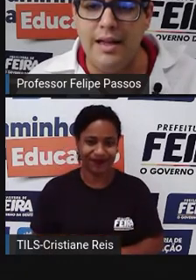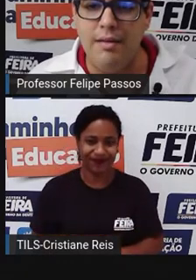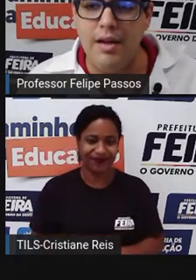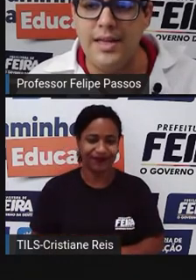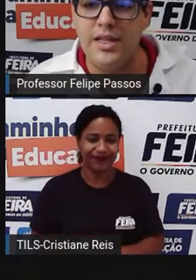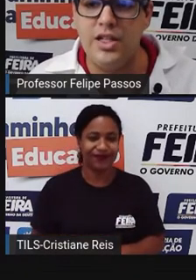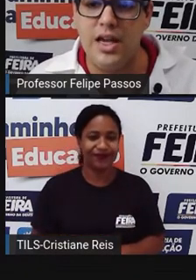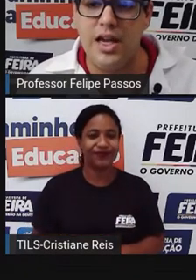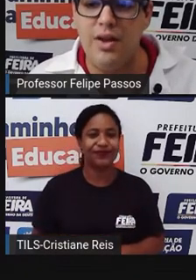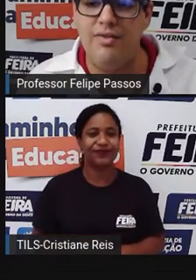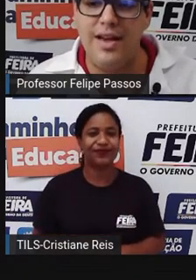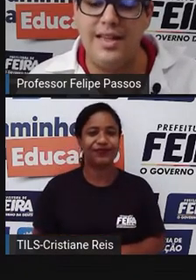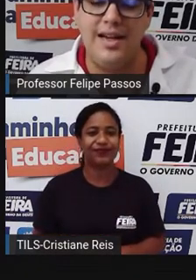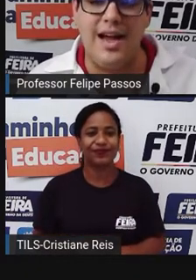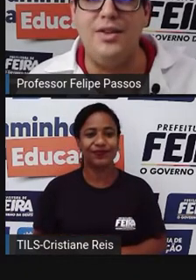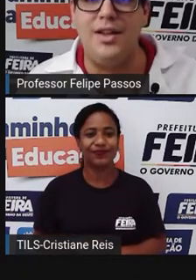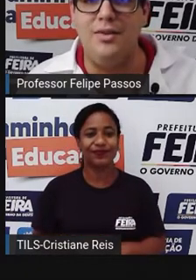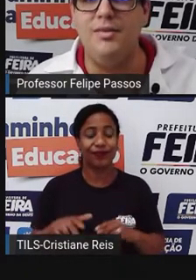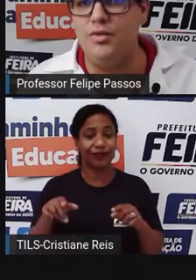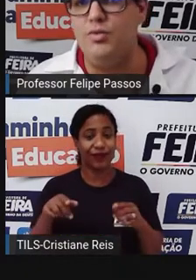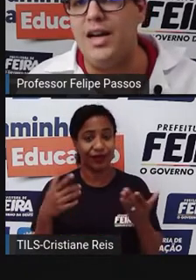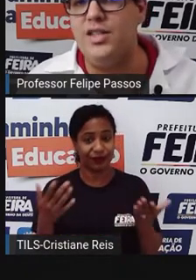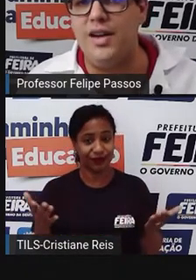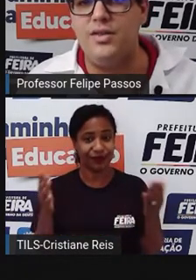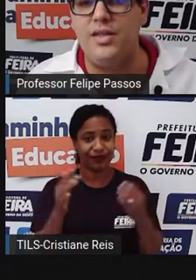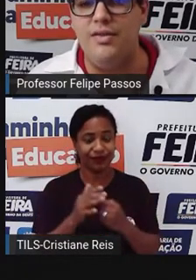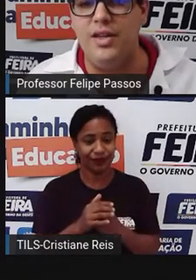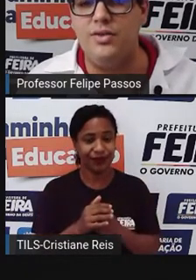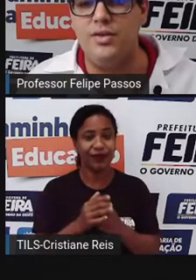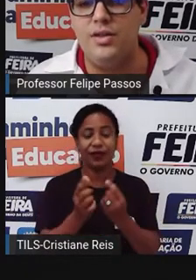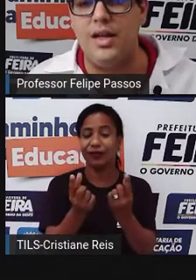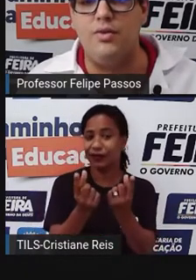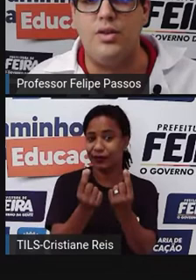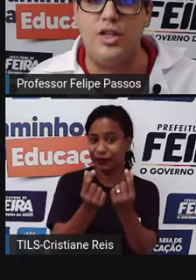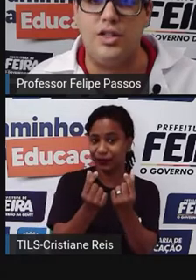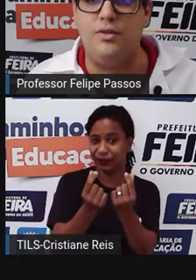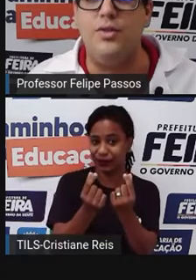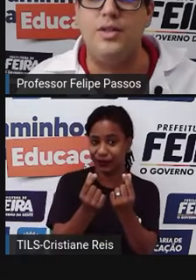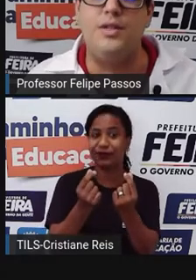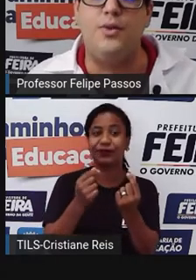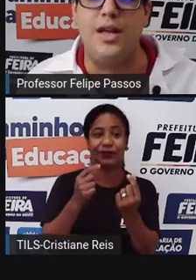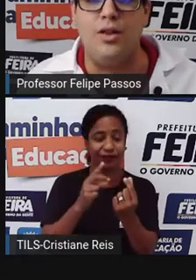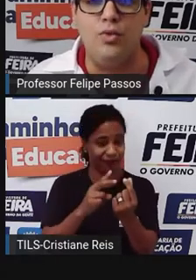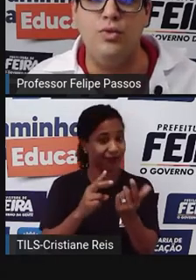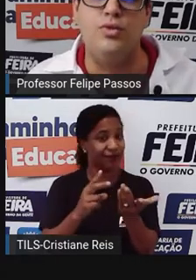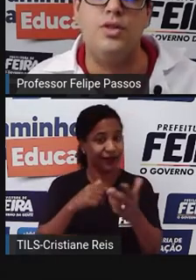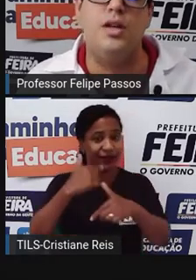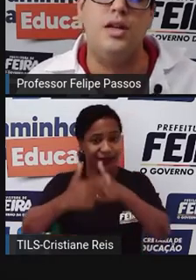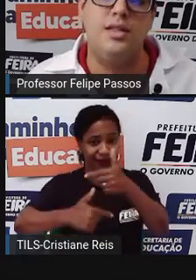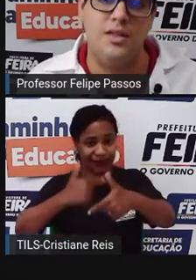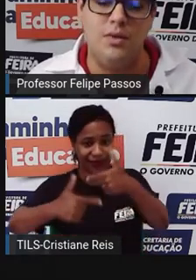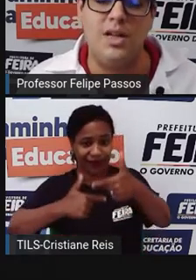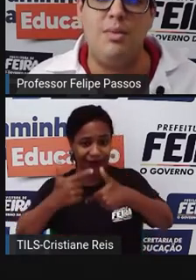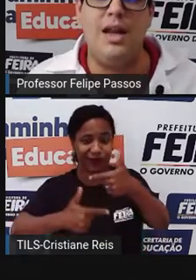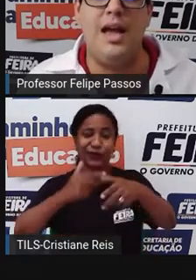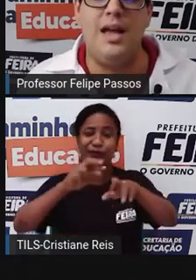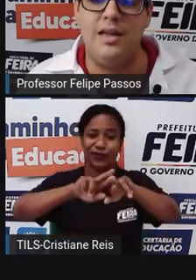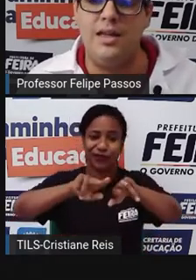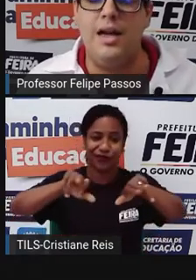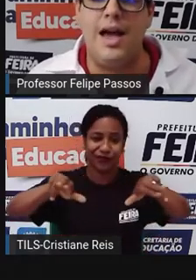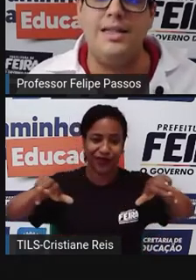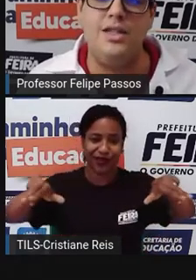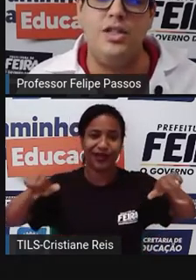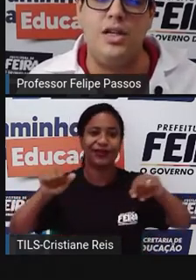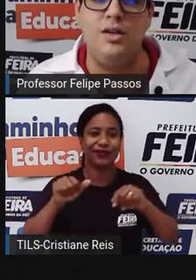Bom, esse dinheiro vai ser ganhado então nos mais diversos serviços, quando vocês forem adultos, vocês vão trabalhar